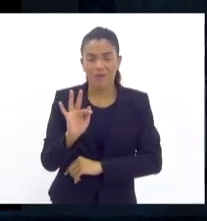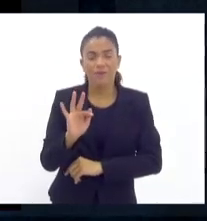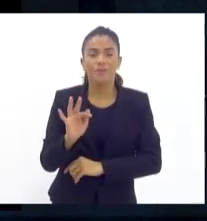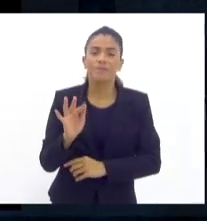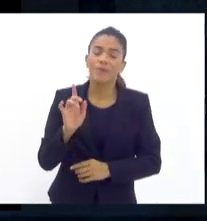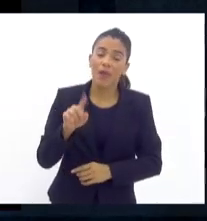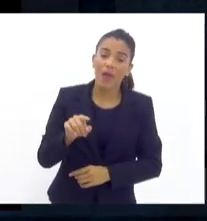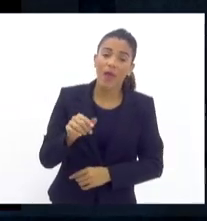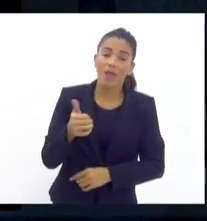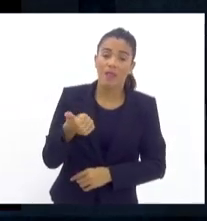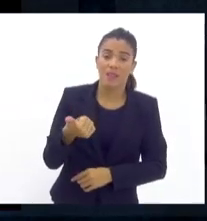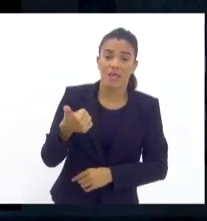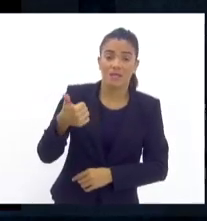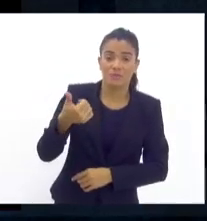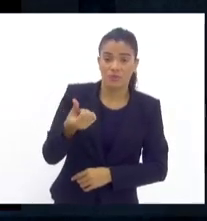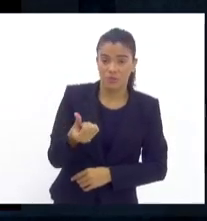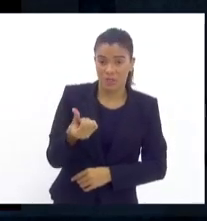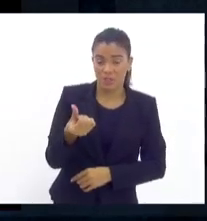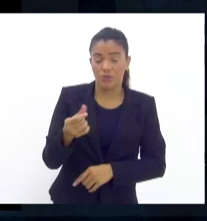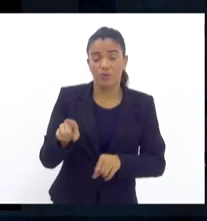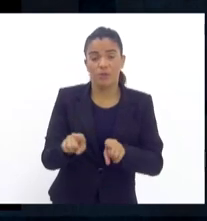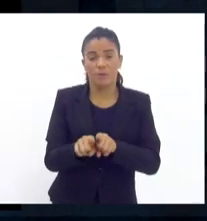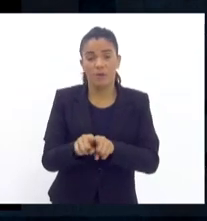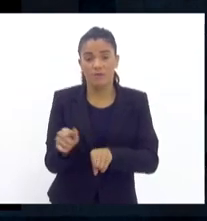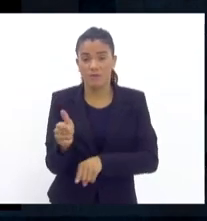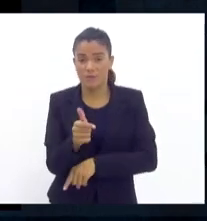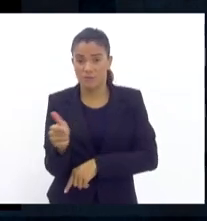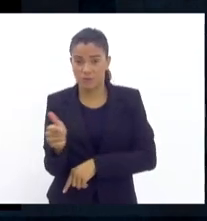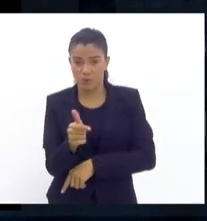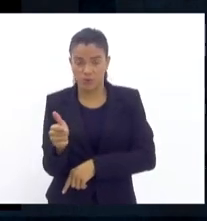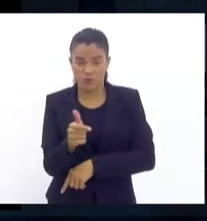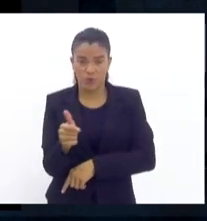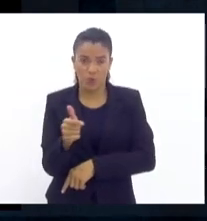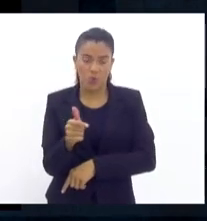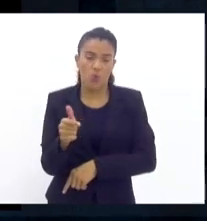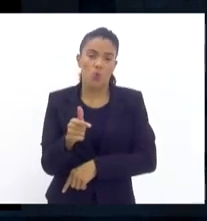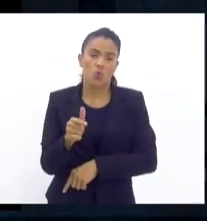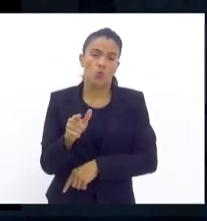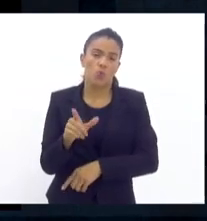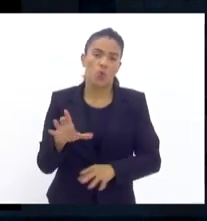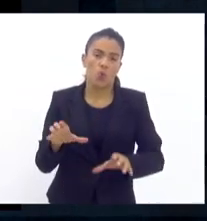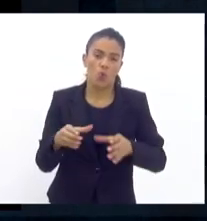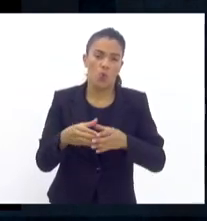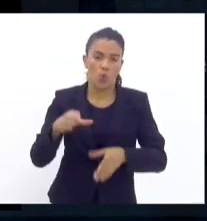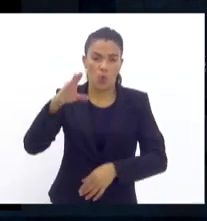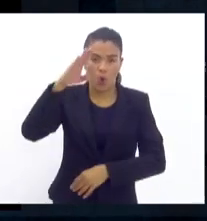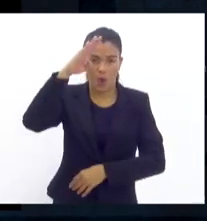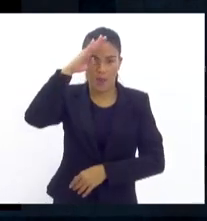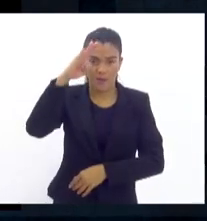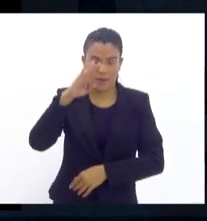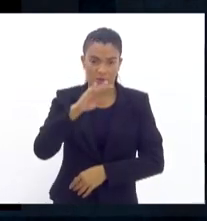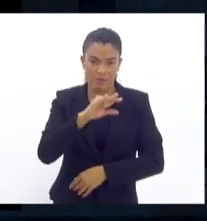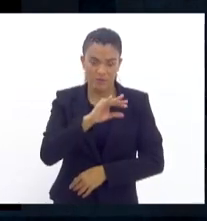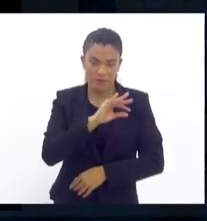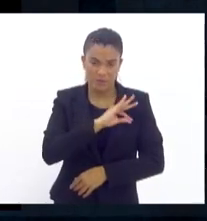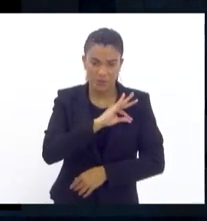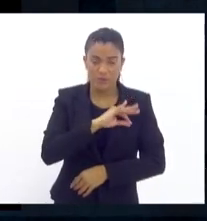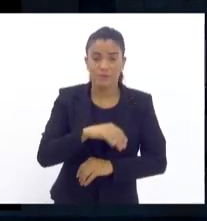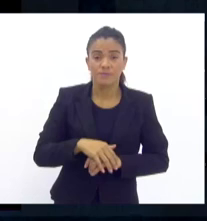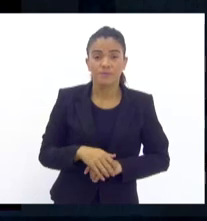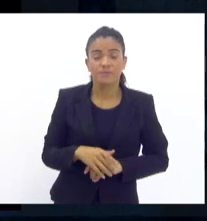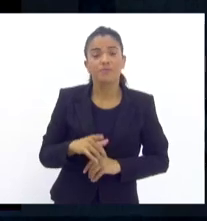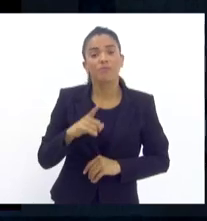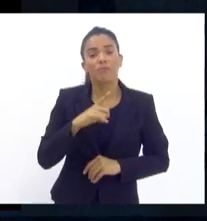16º batalhão como o 22º batalhão, eles sofrem muita influência devido às comunidades que